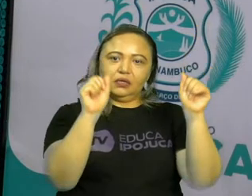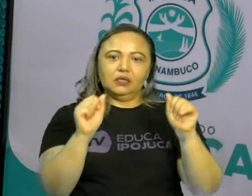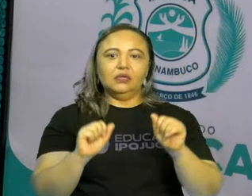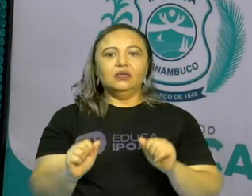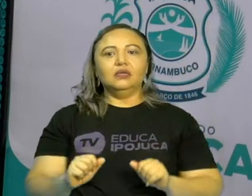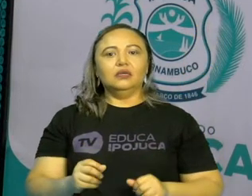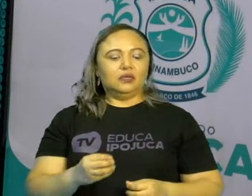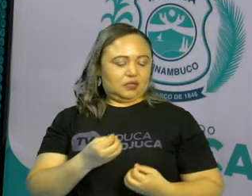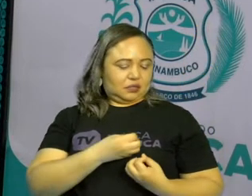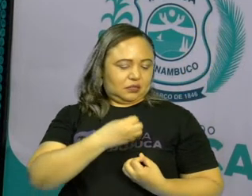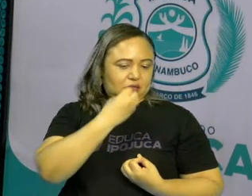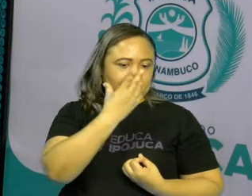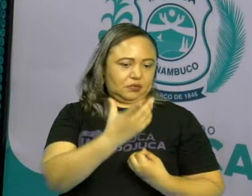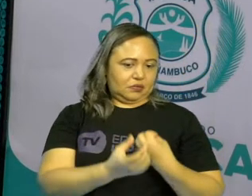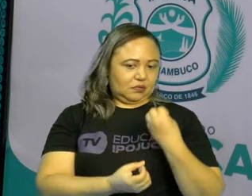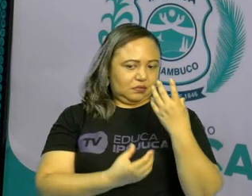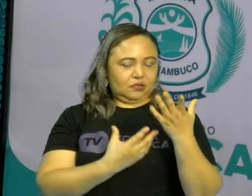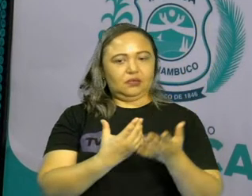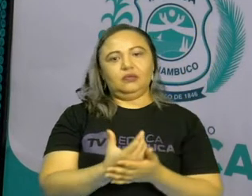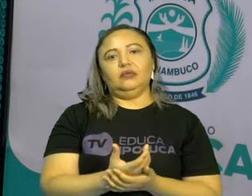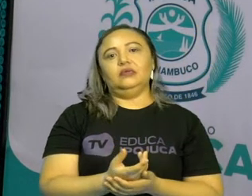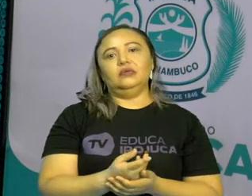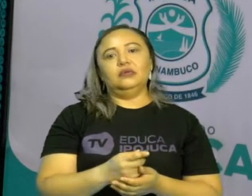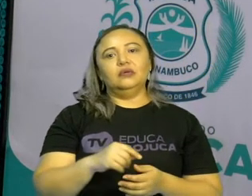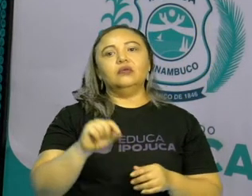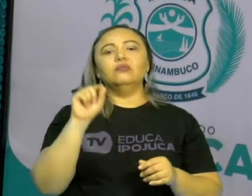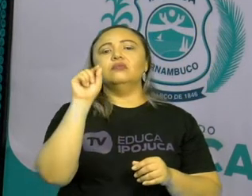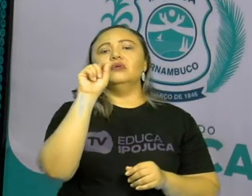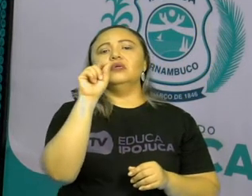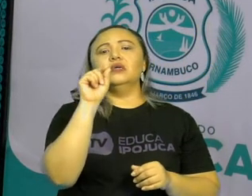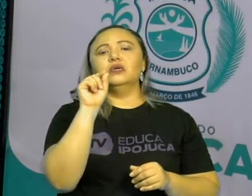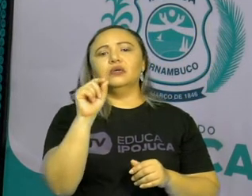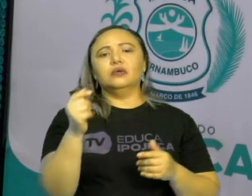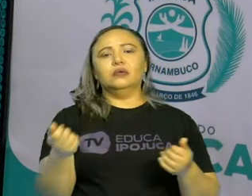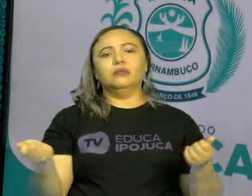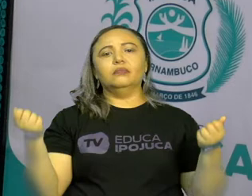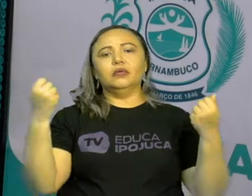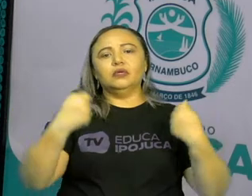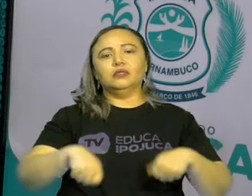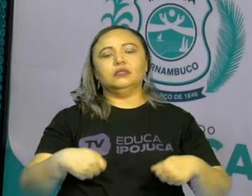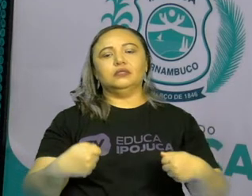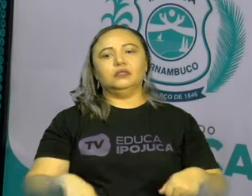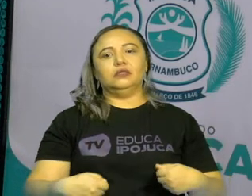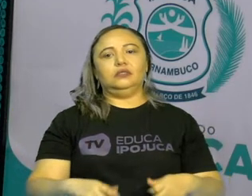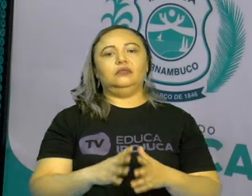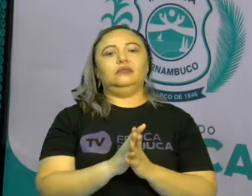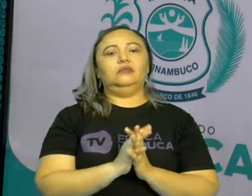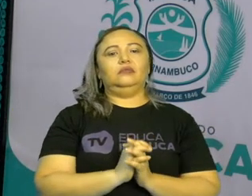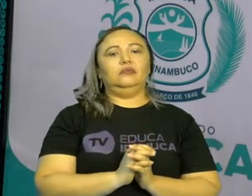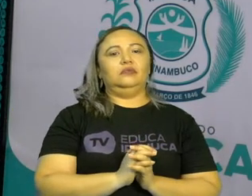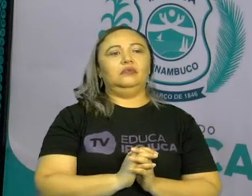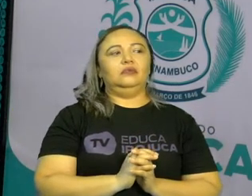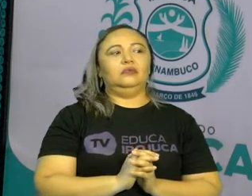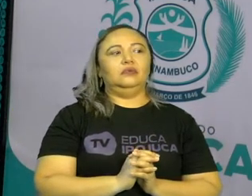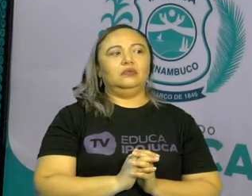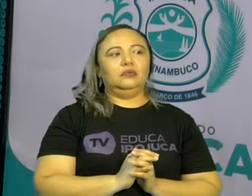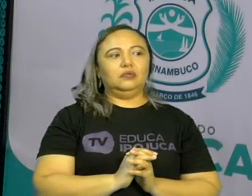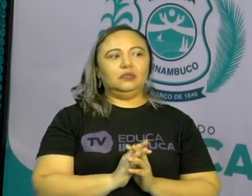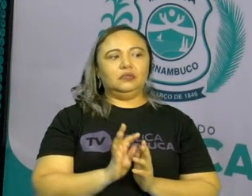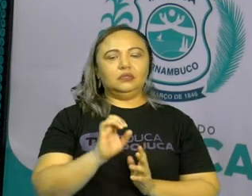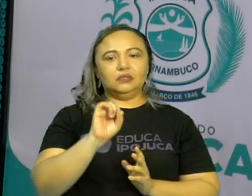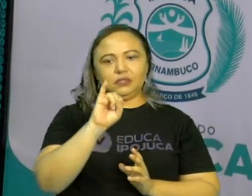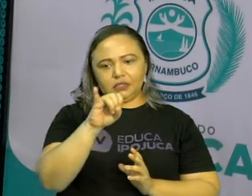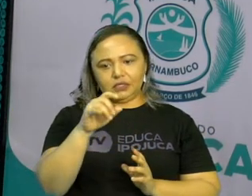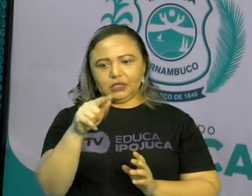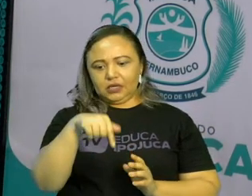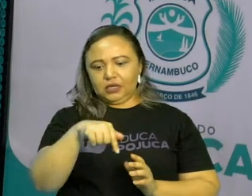se isso não for suficiente, o que é suficiente? Dizia Van Gogh. Então, a arte está